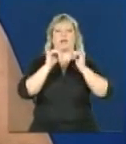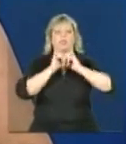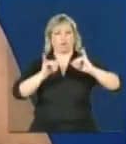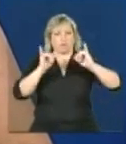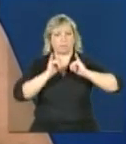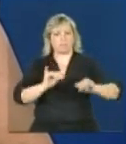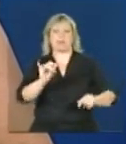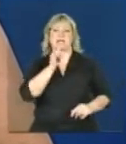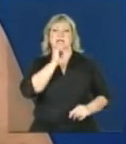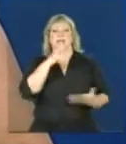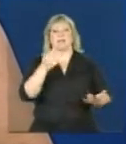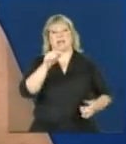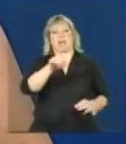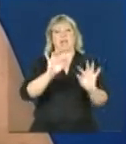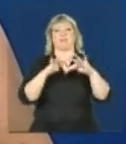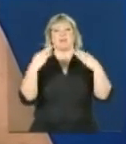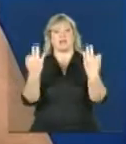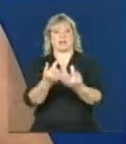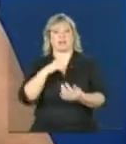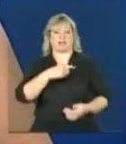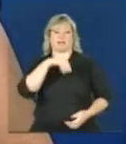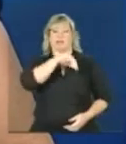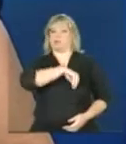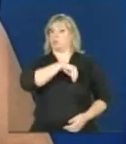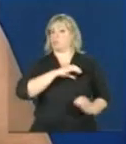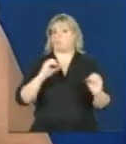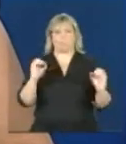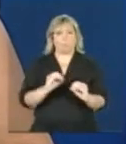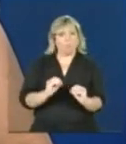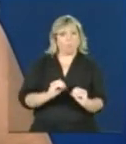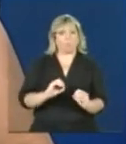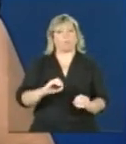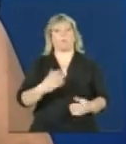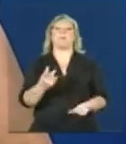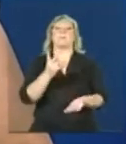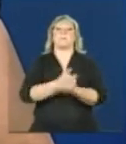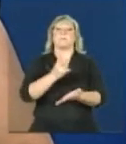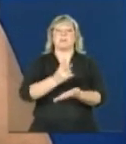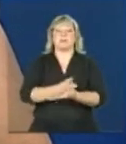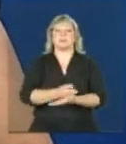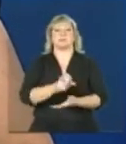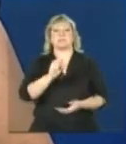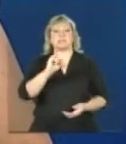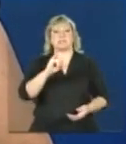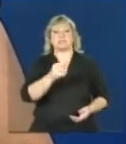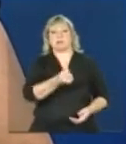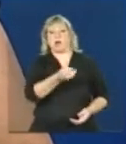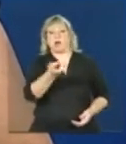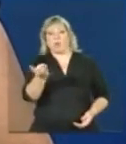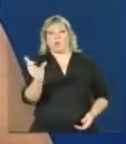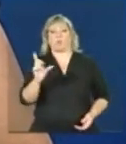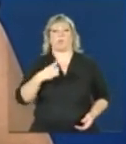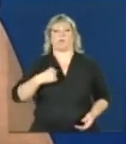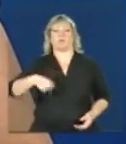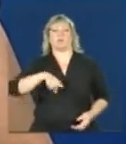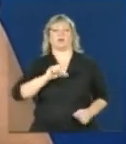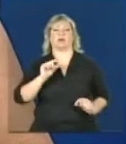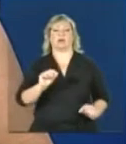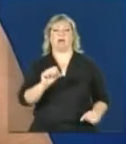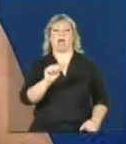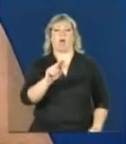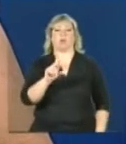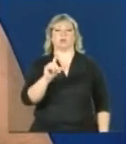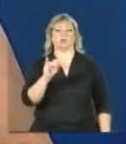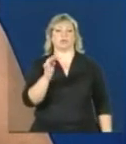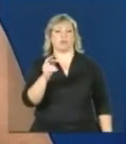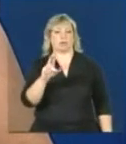de que, por exemplo, aquela família tem renda zero, mesmo que algum cruzamento que a gente tenha feito, alguma auditoria